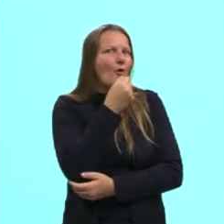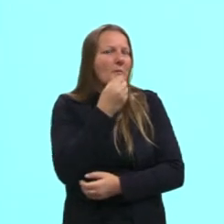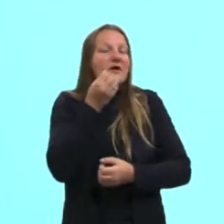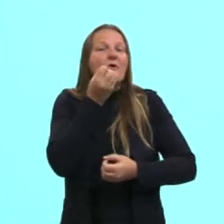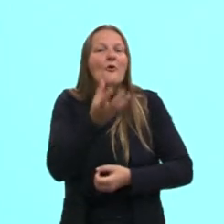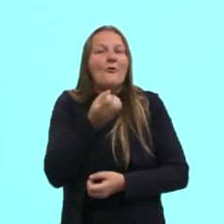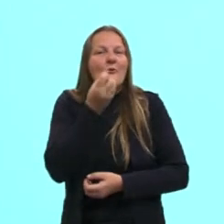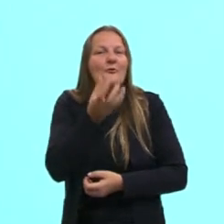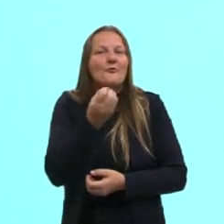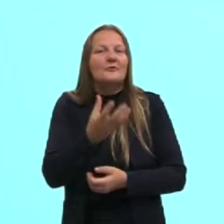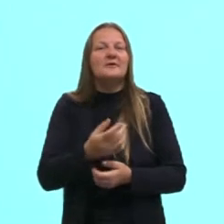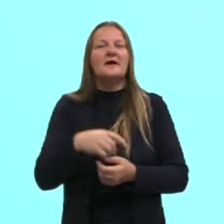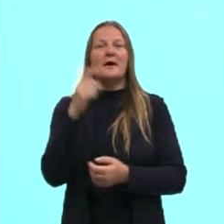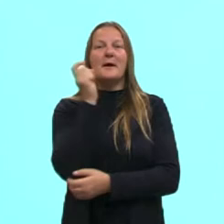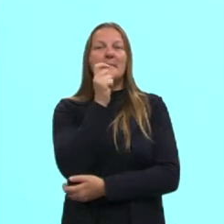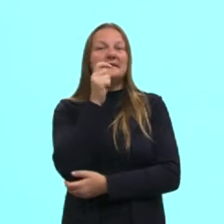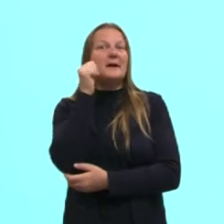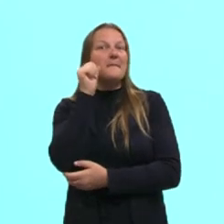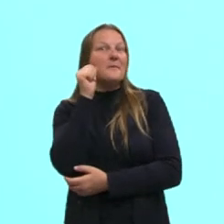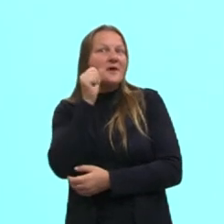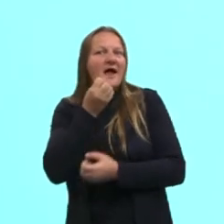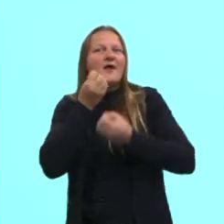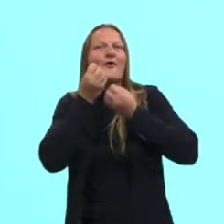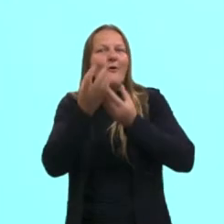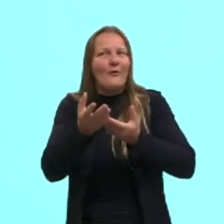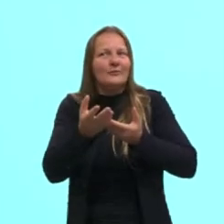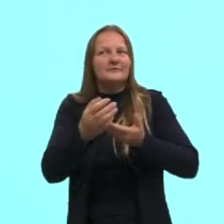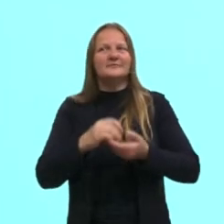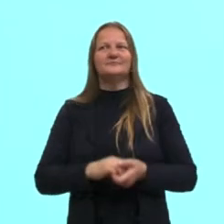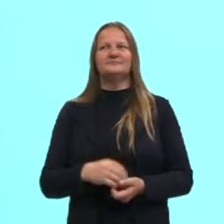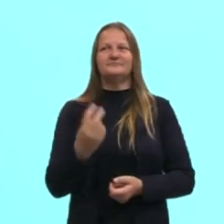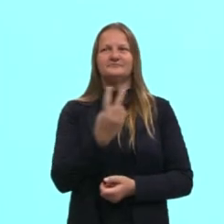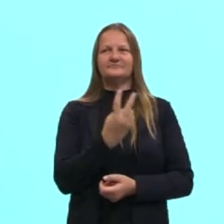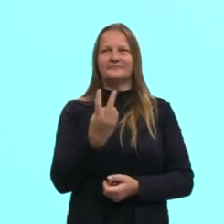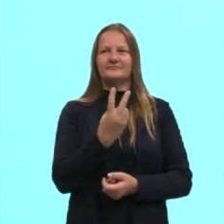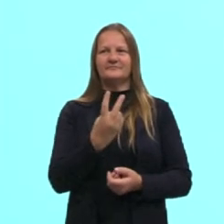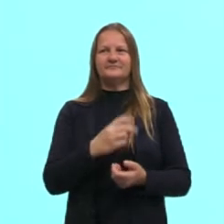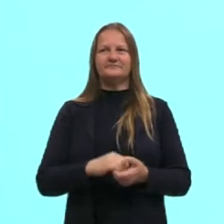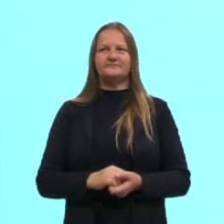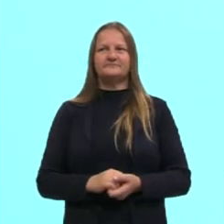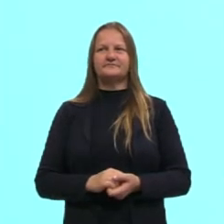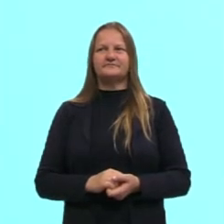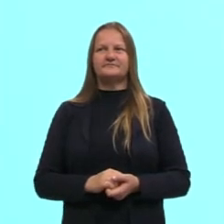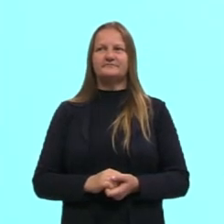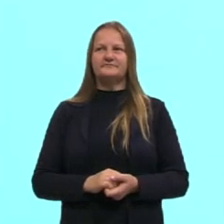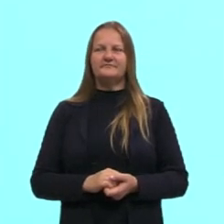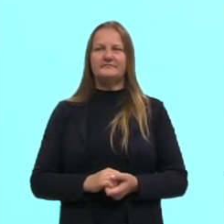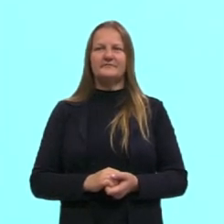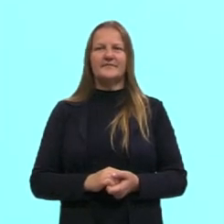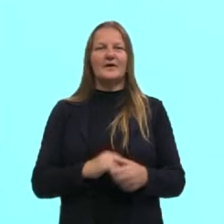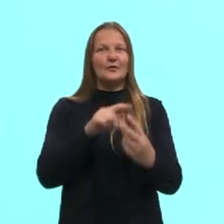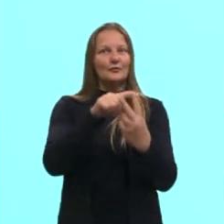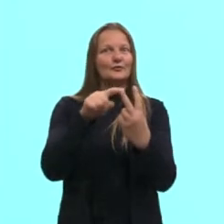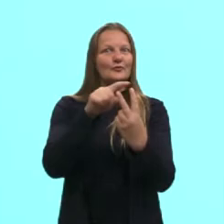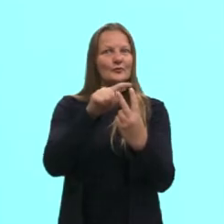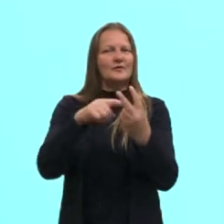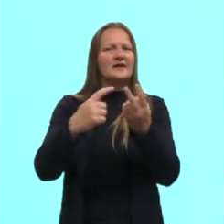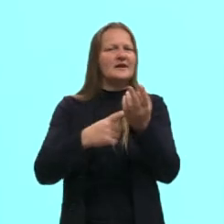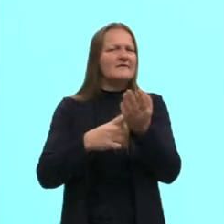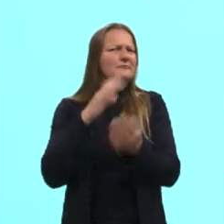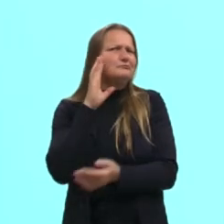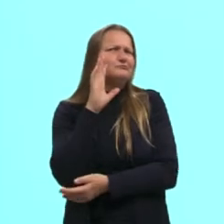contam e as mentiras que as mulheres contam. Então, ali é uma duplinha bem bacana.